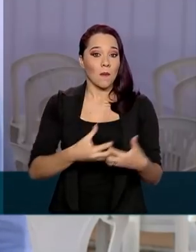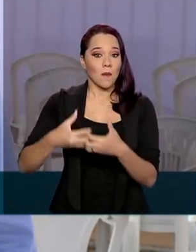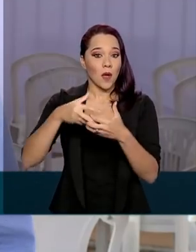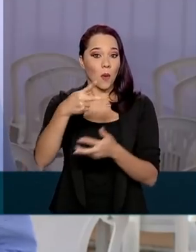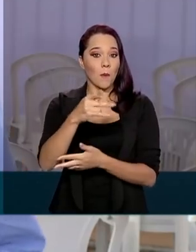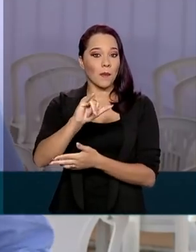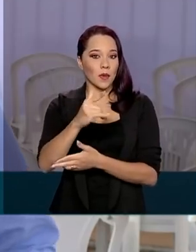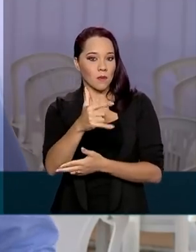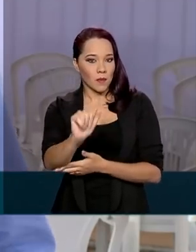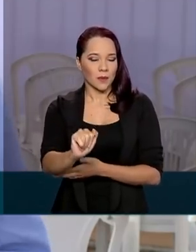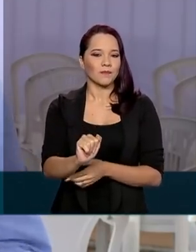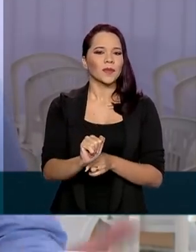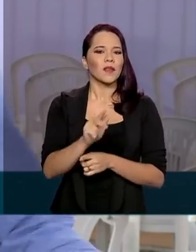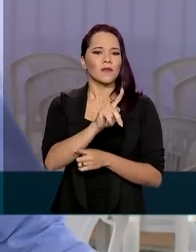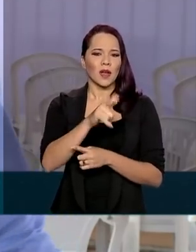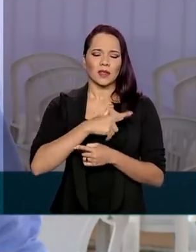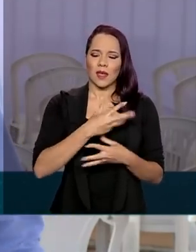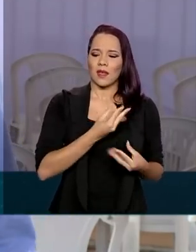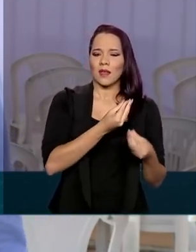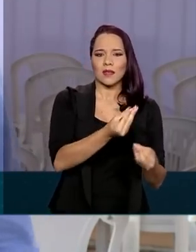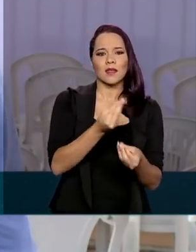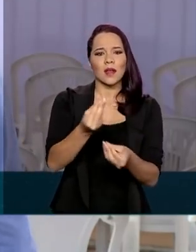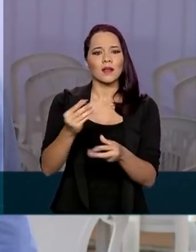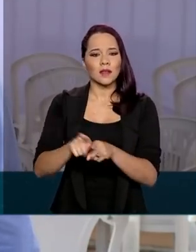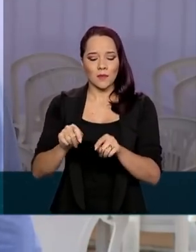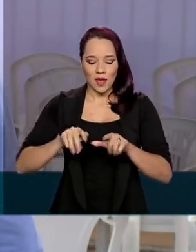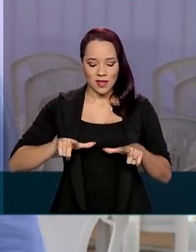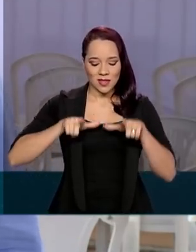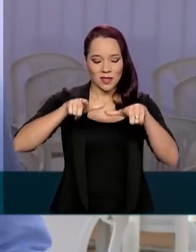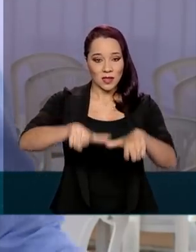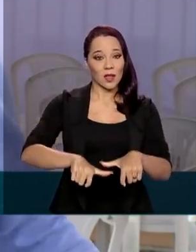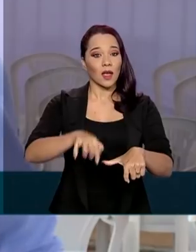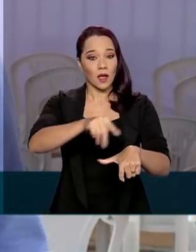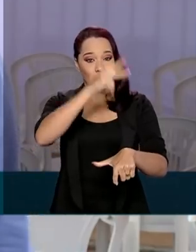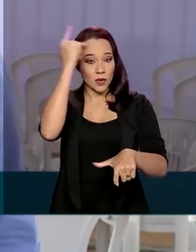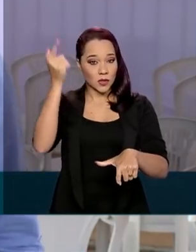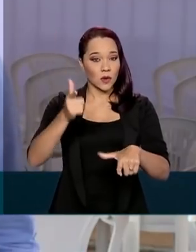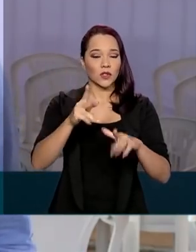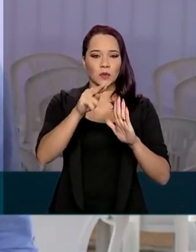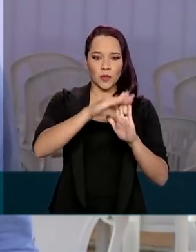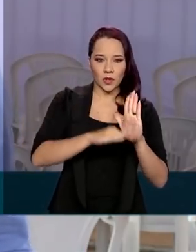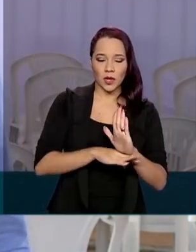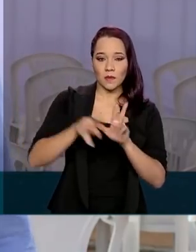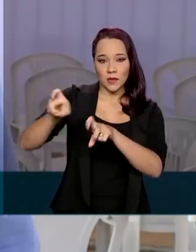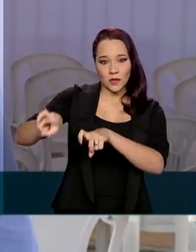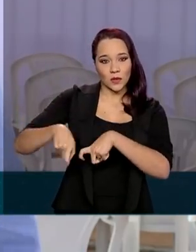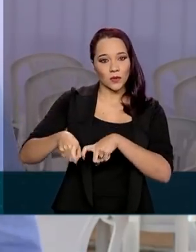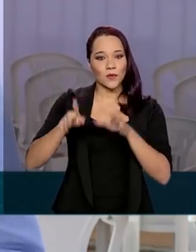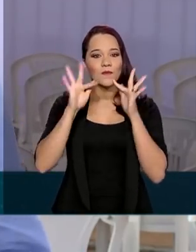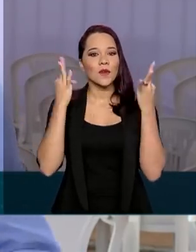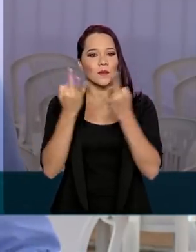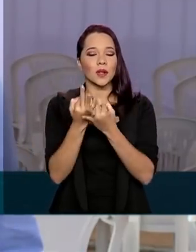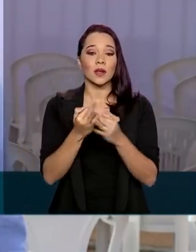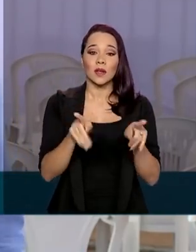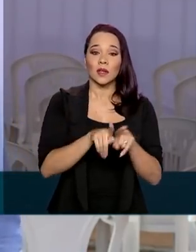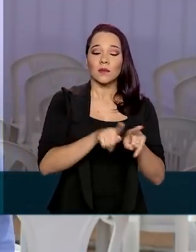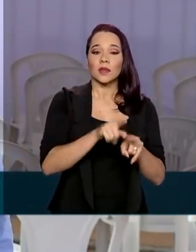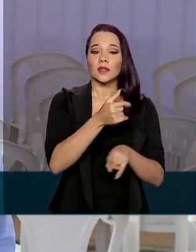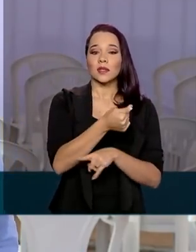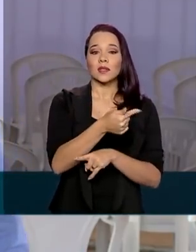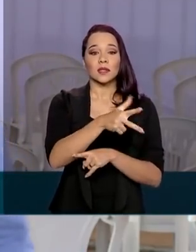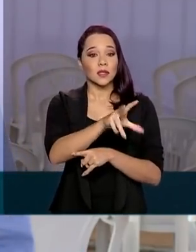entrega de 1.060 títulos de titulação de terra para assentados de programa de agricultura familiar, concessão de 750